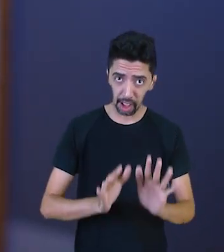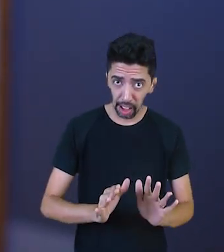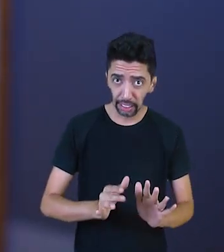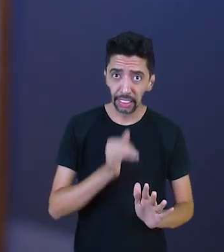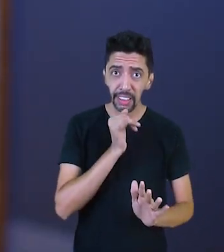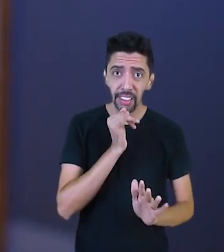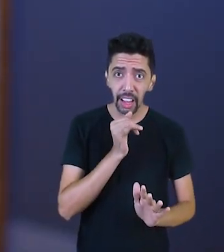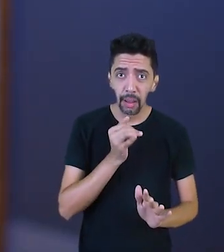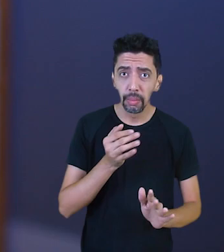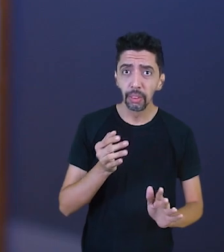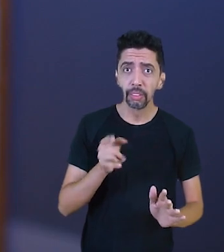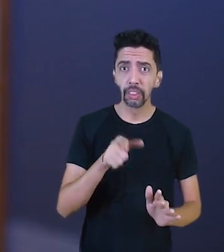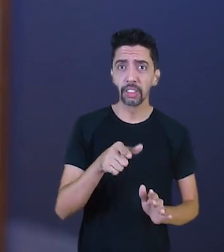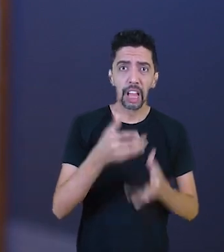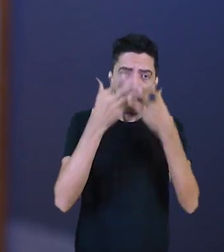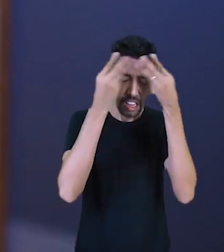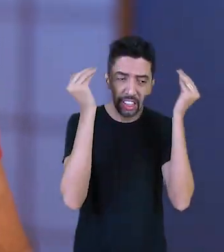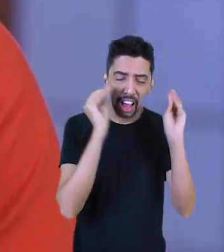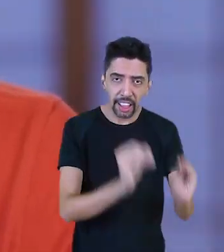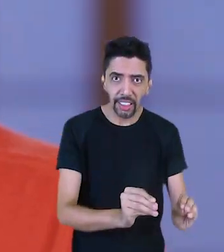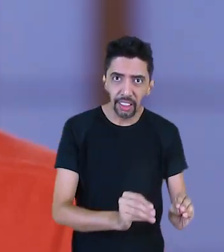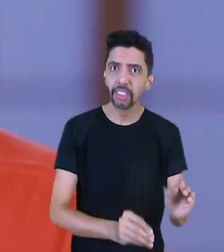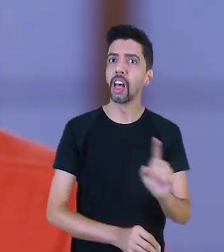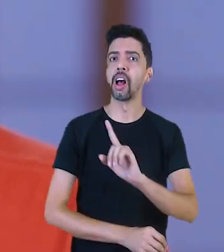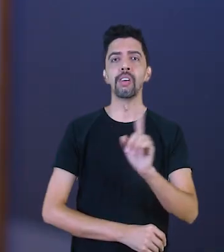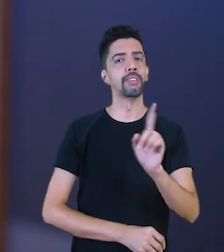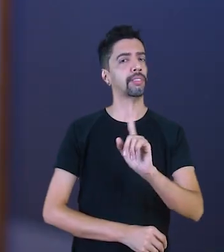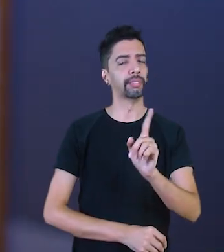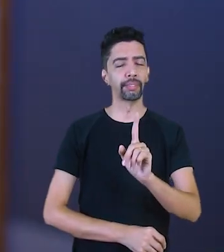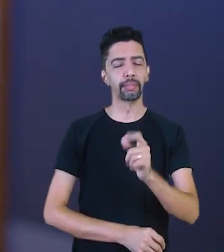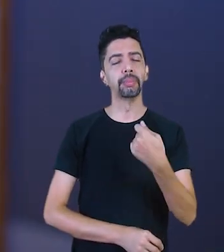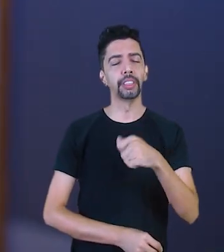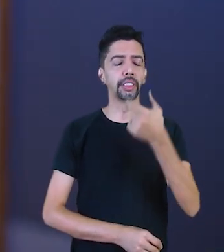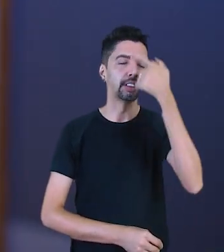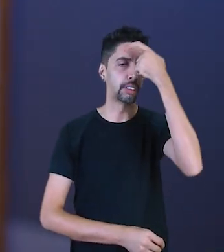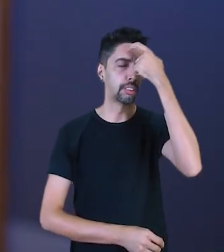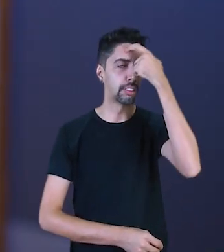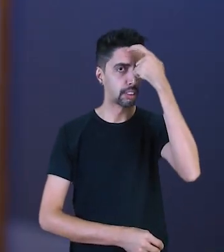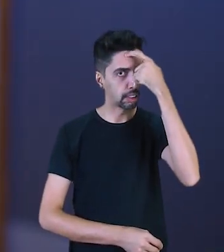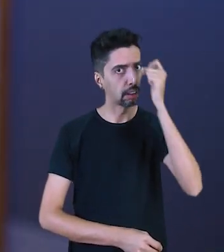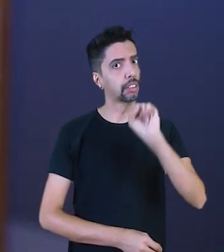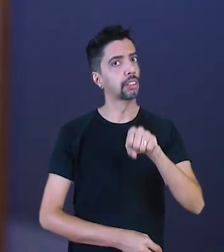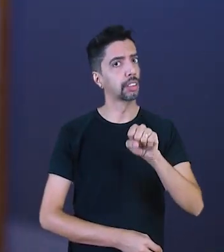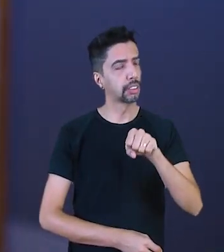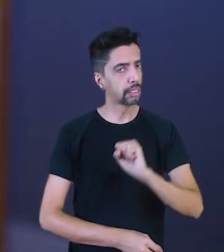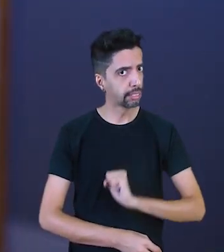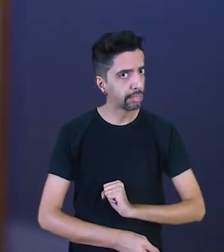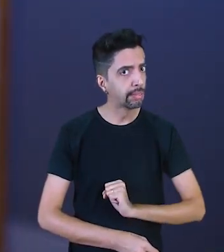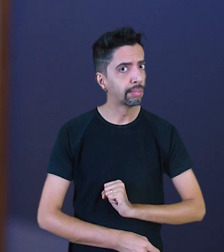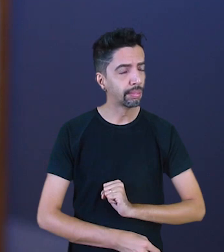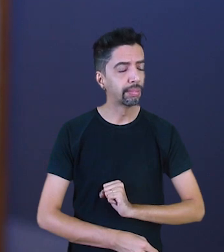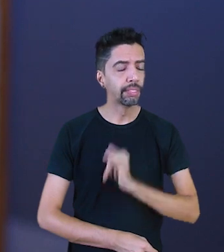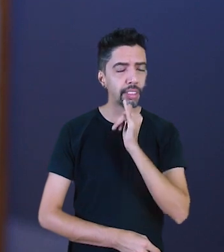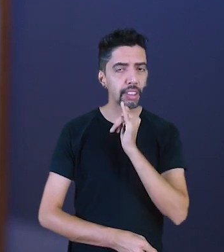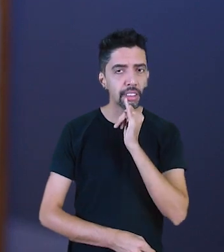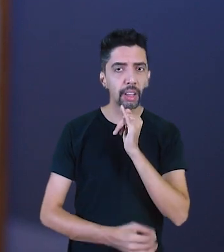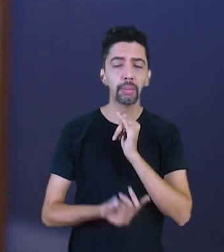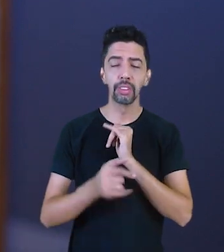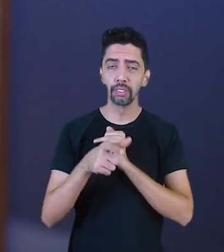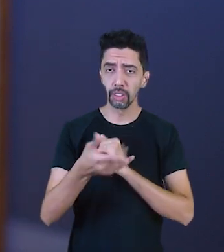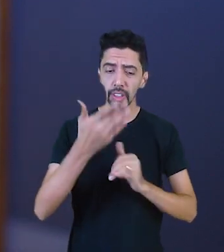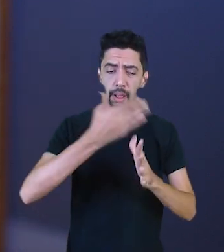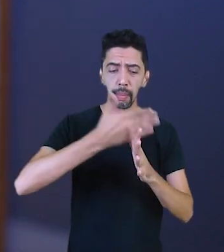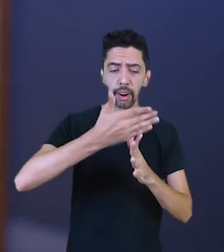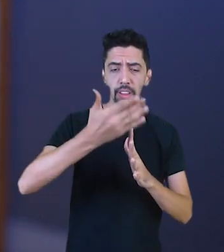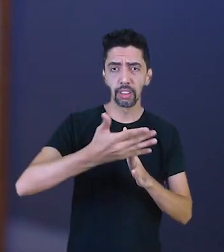simplesmente virar as costas e falar que está tudo bem. Não. Eu preciso ter essa consciência das dívidas que ainda não venceram